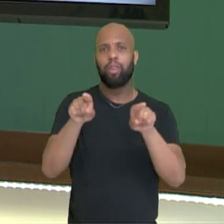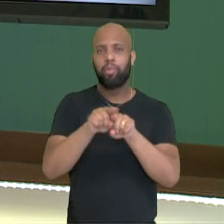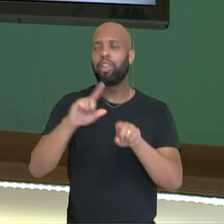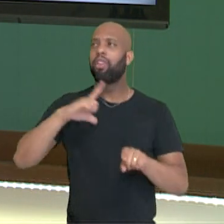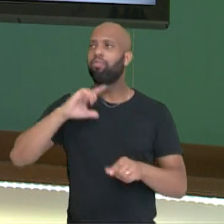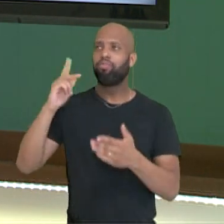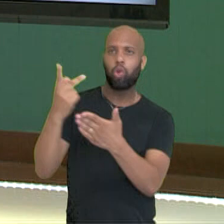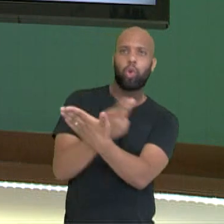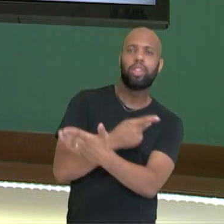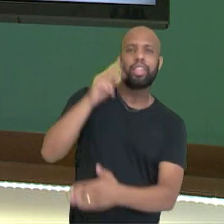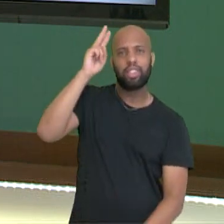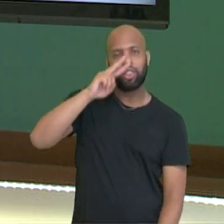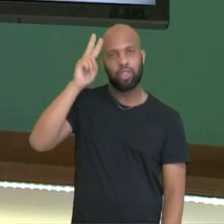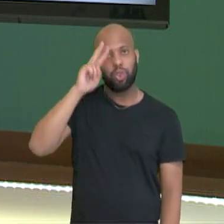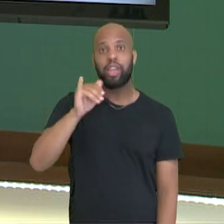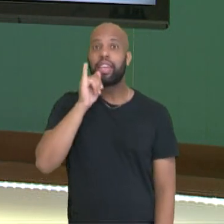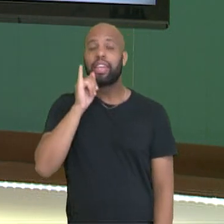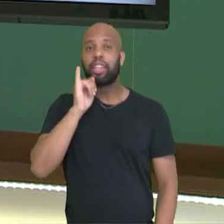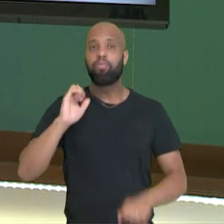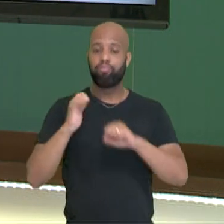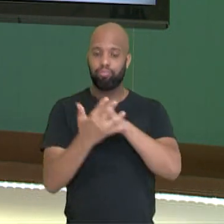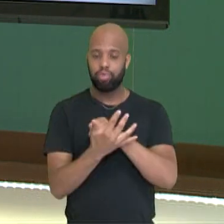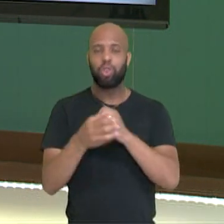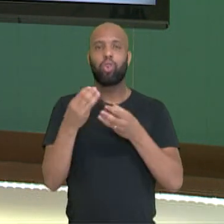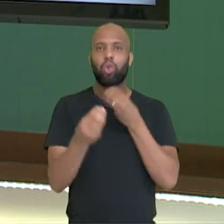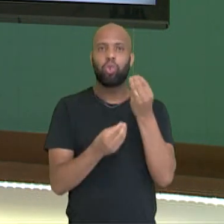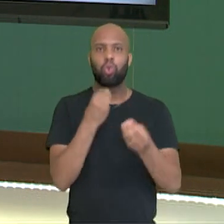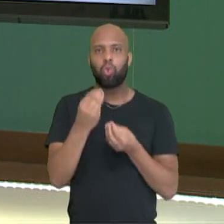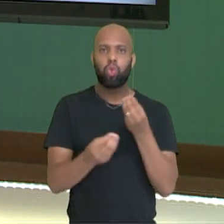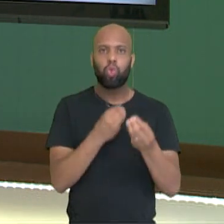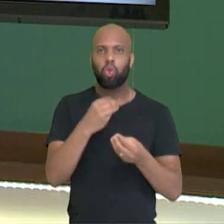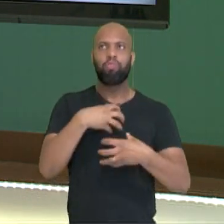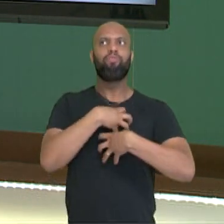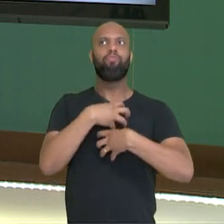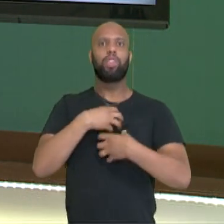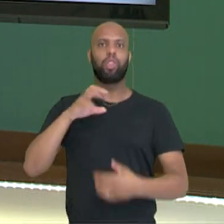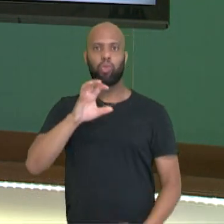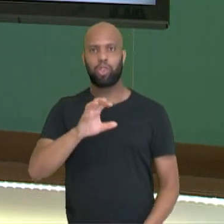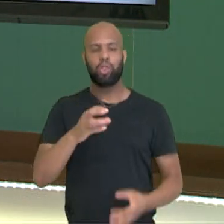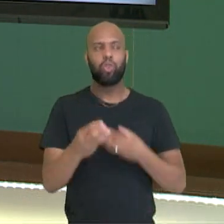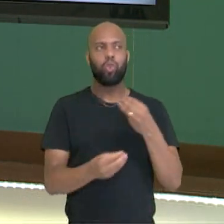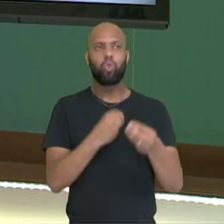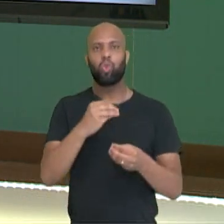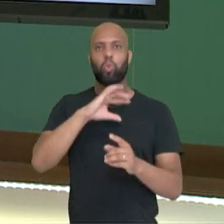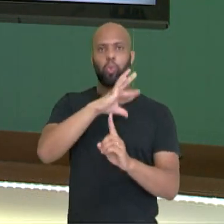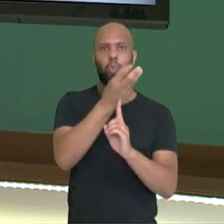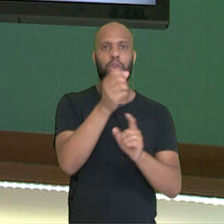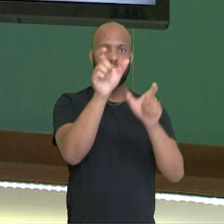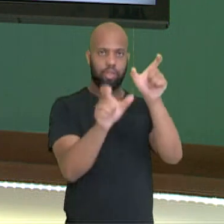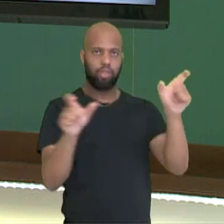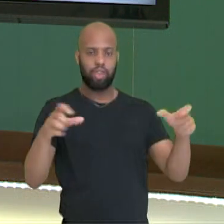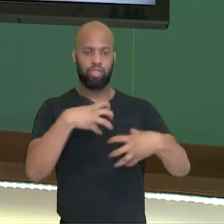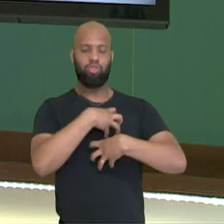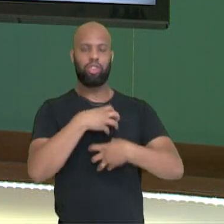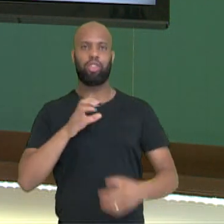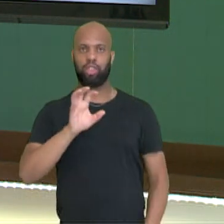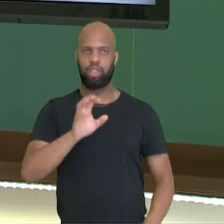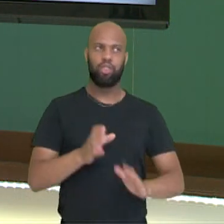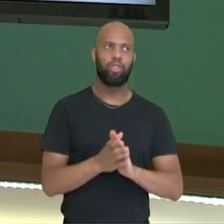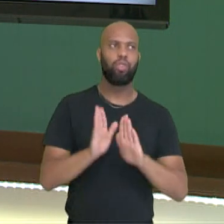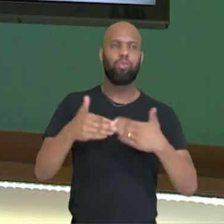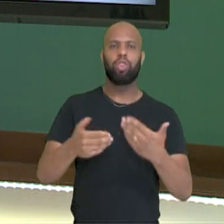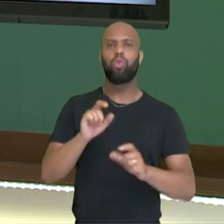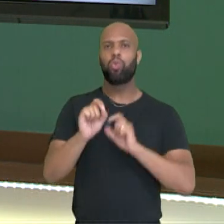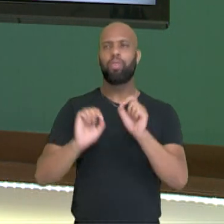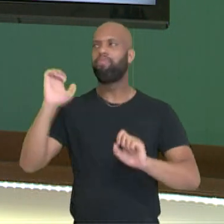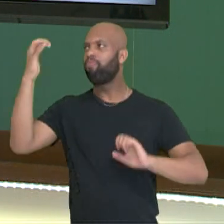acontecimento histórico, por exemplo, a pandemia. Como é que nós estamos reagindo a isso? Como é que um artista reage a isso? Então, o